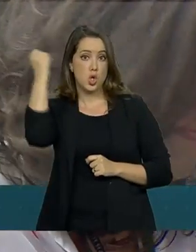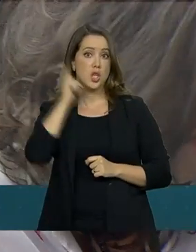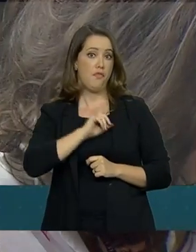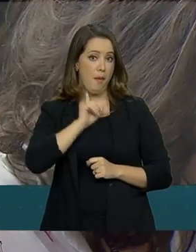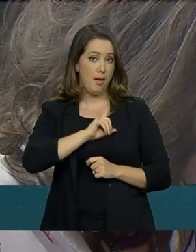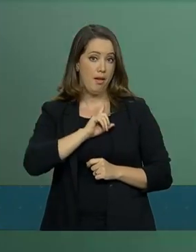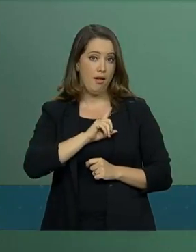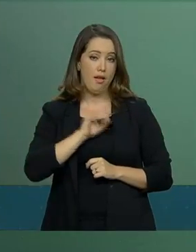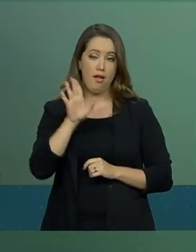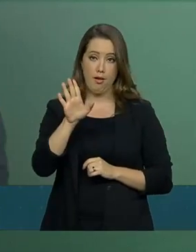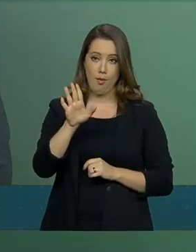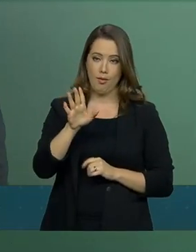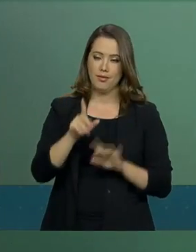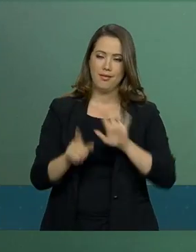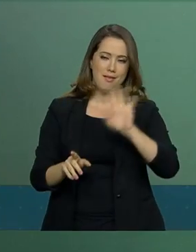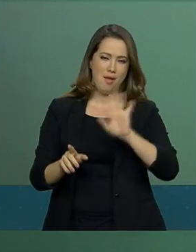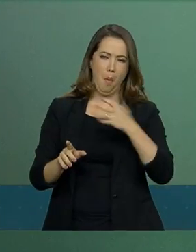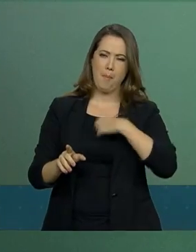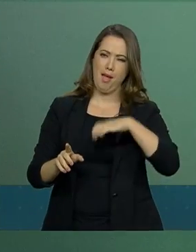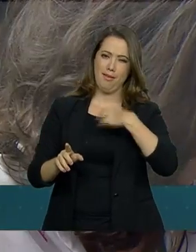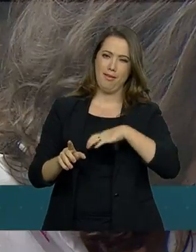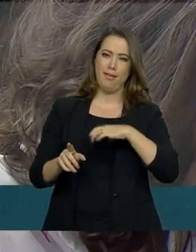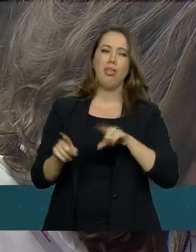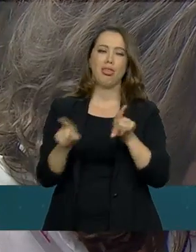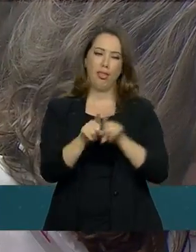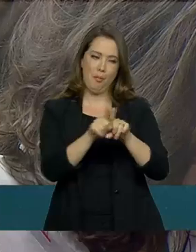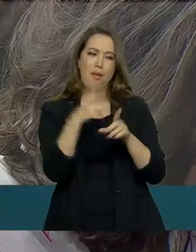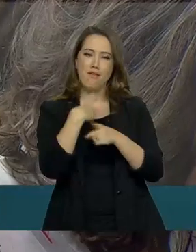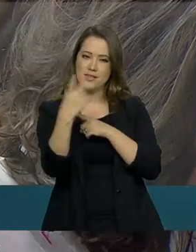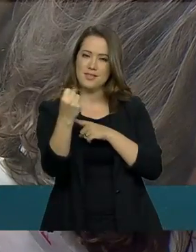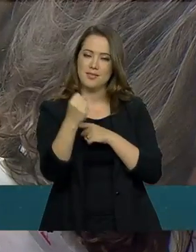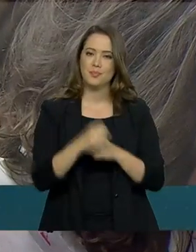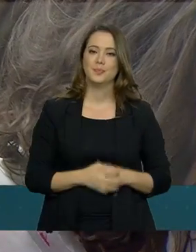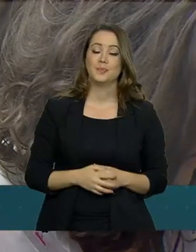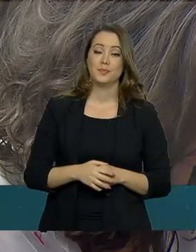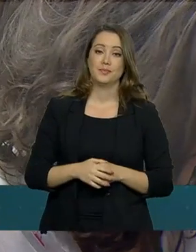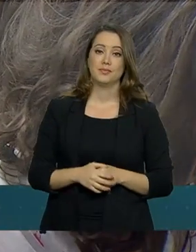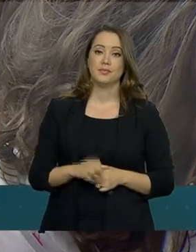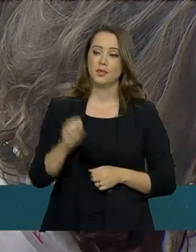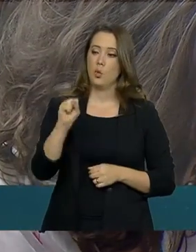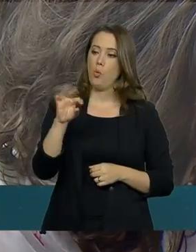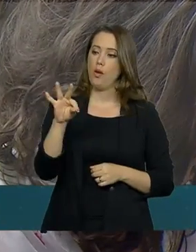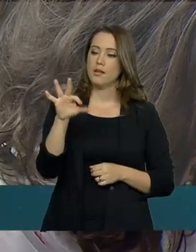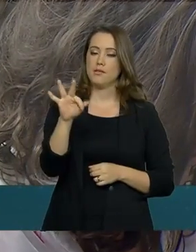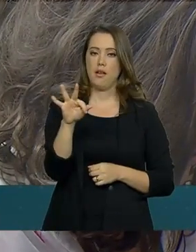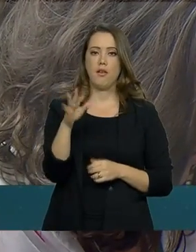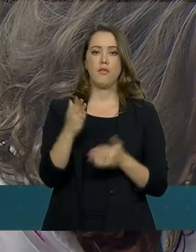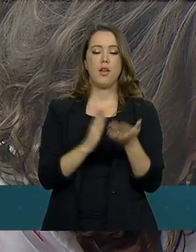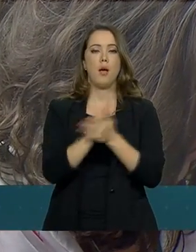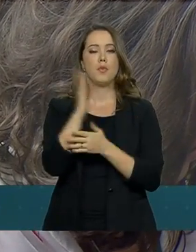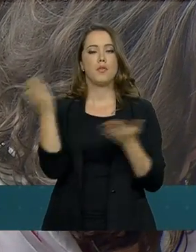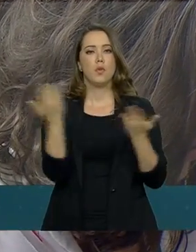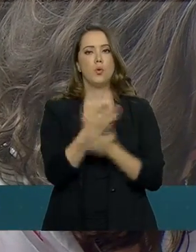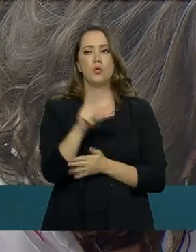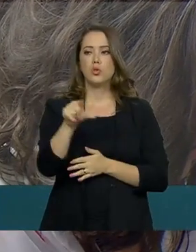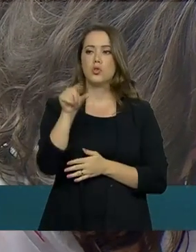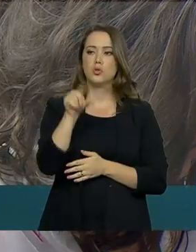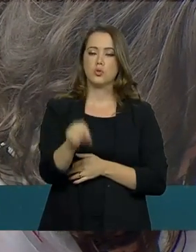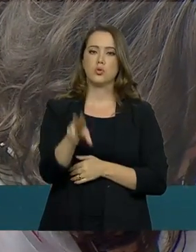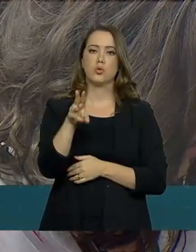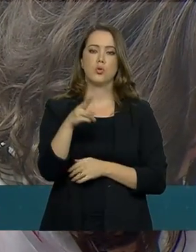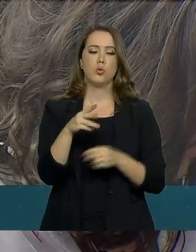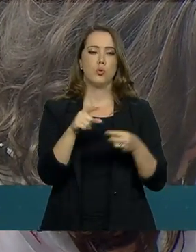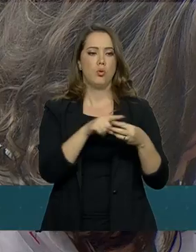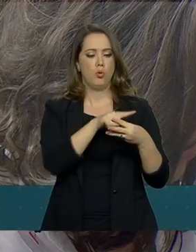Bahia também ganhou o campeonato. Ganhou, ganhou. O STF aprovou hoje a lista tríplice para a nomeação do